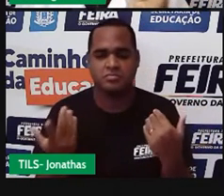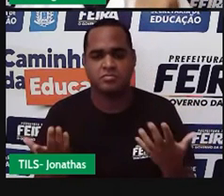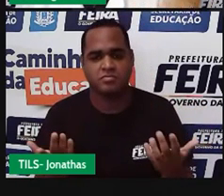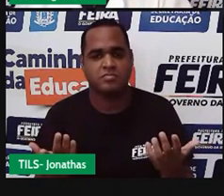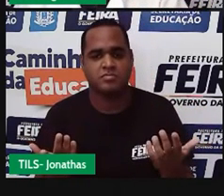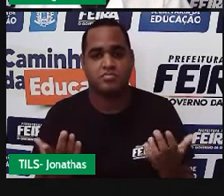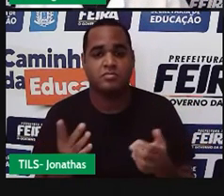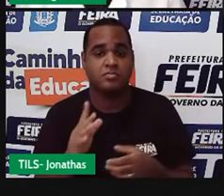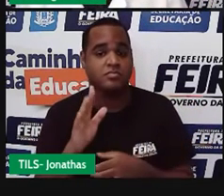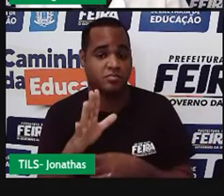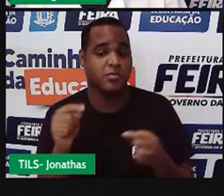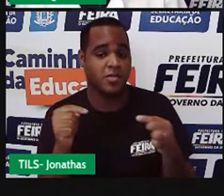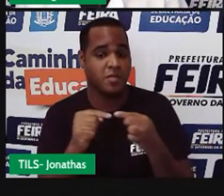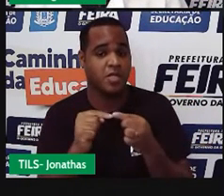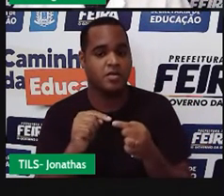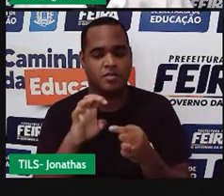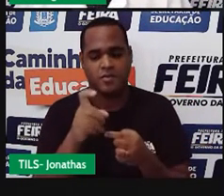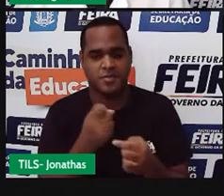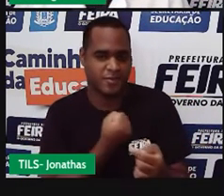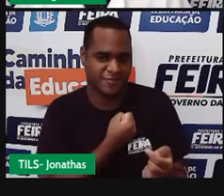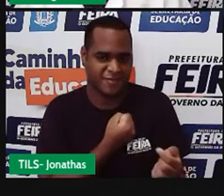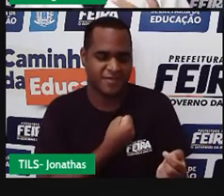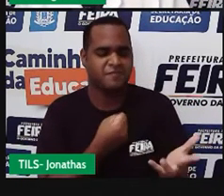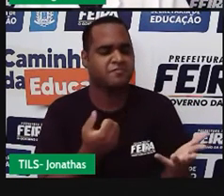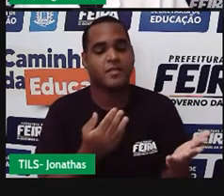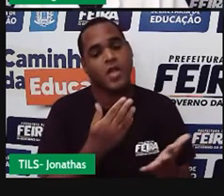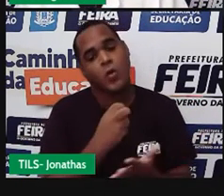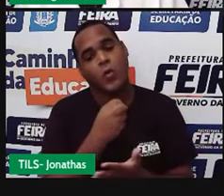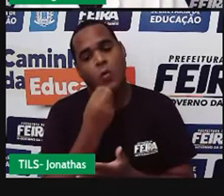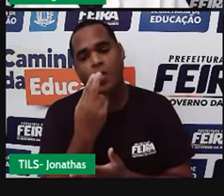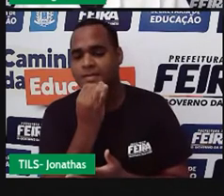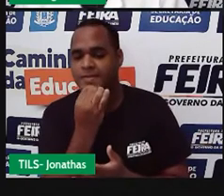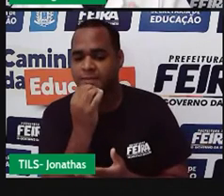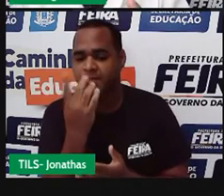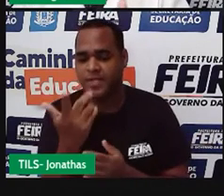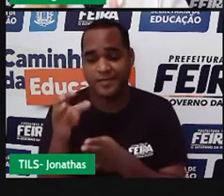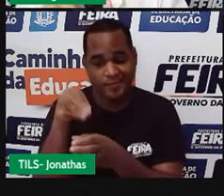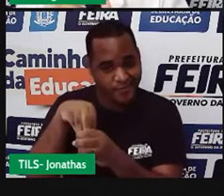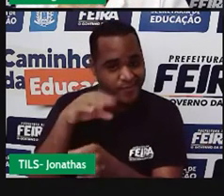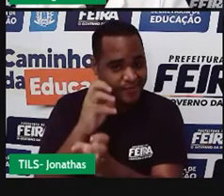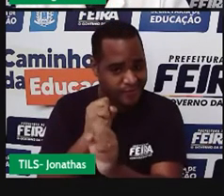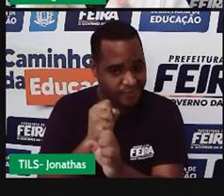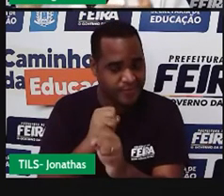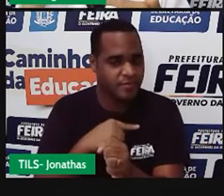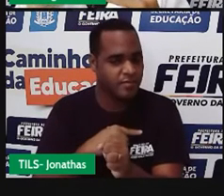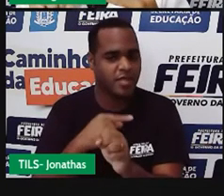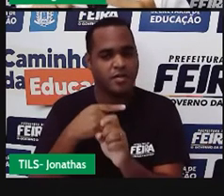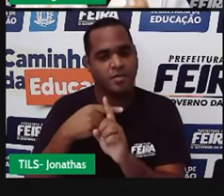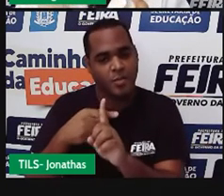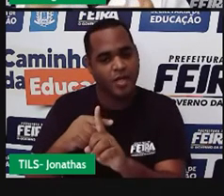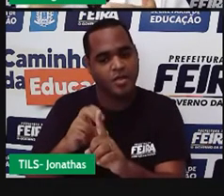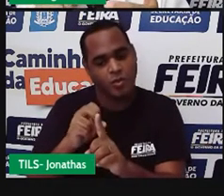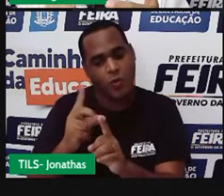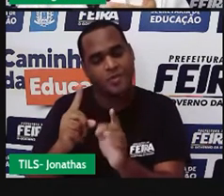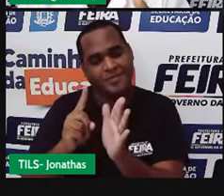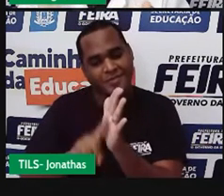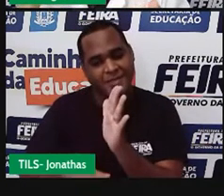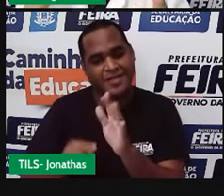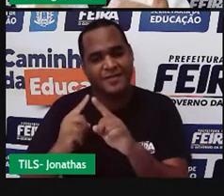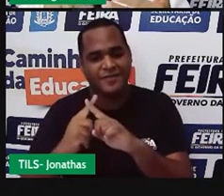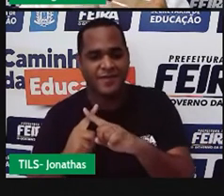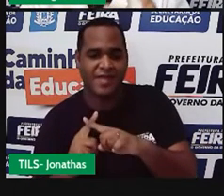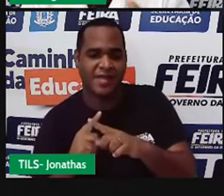já é uma expressão numérica ou se em um único cálculo você tem a conta de mais a de menos a de